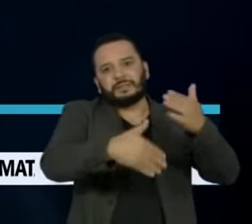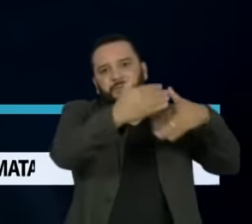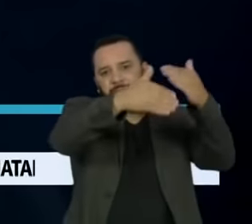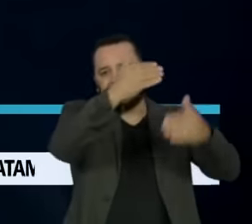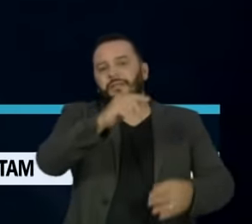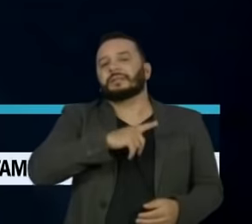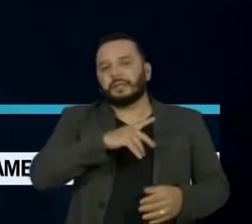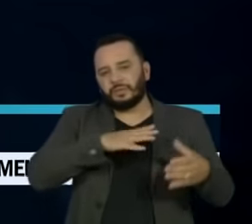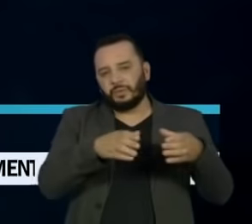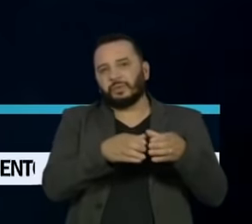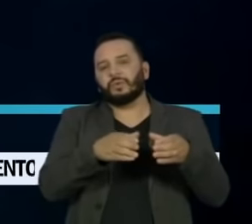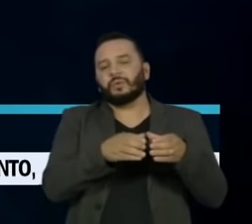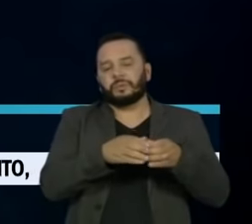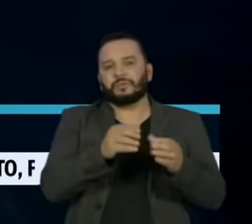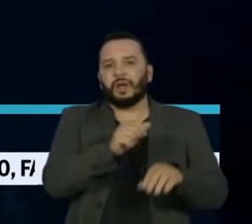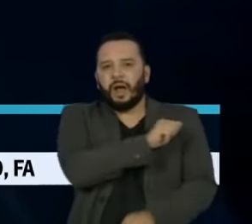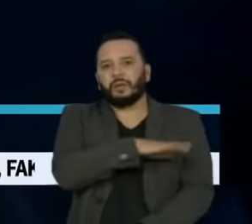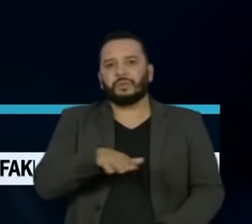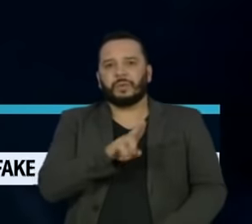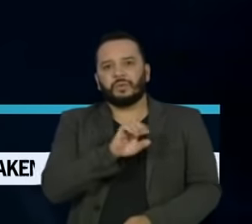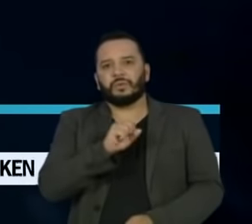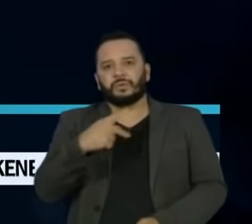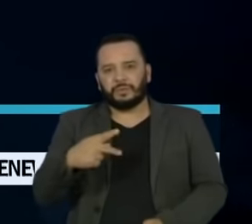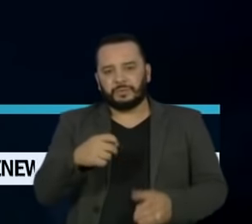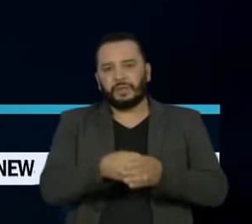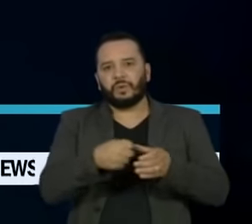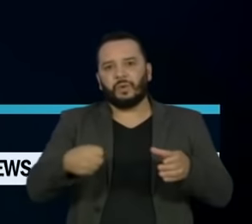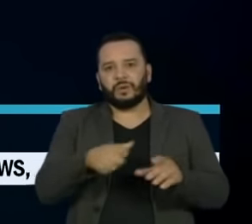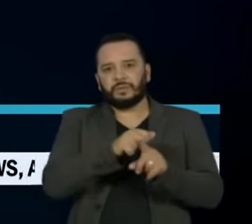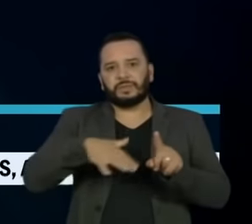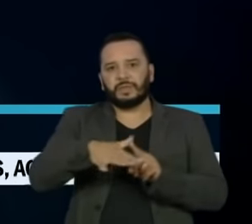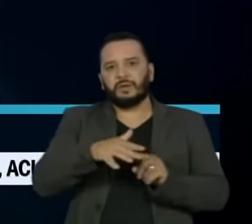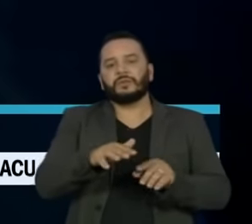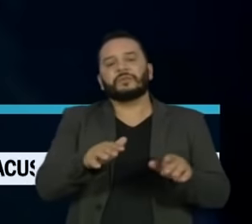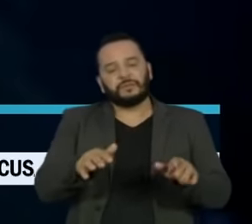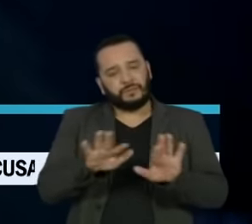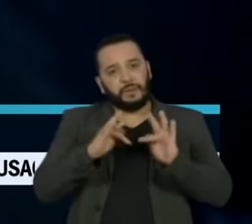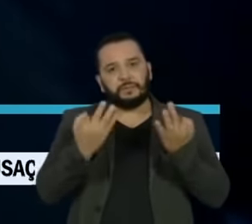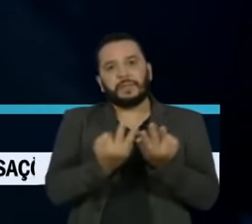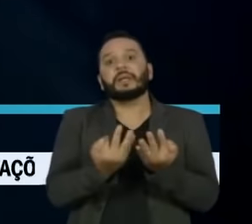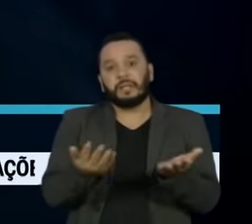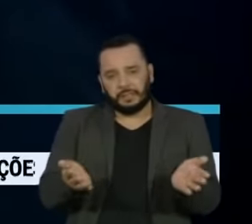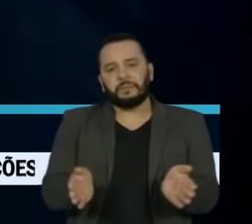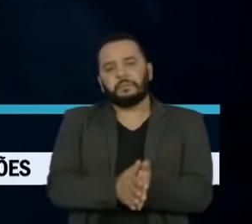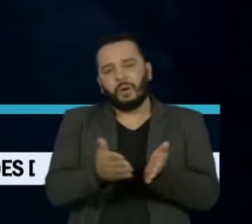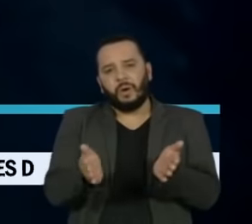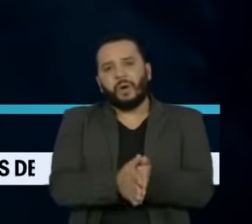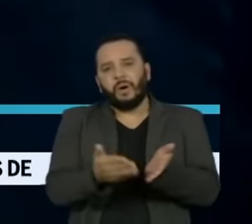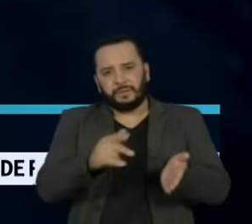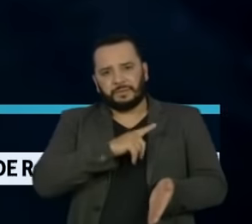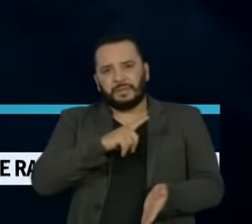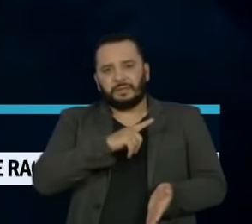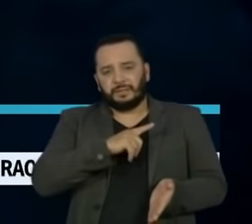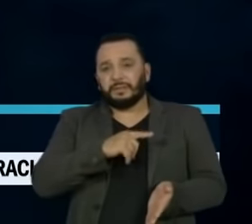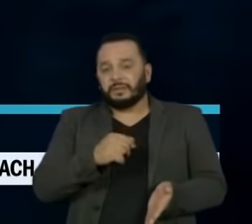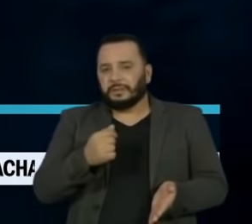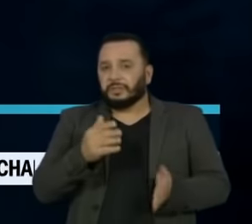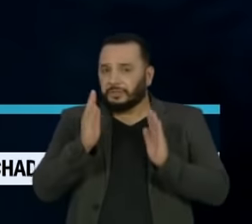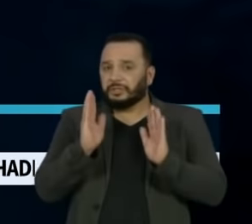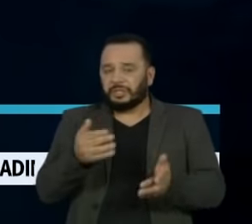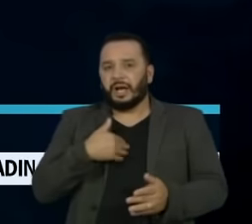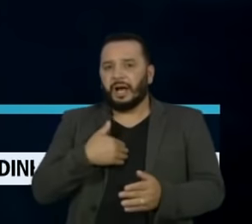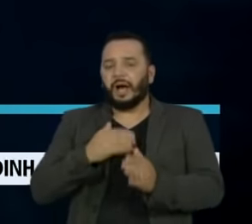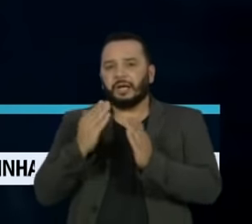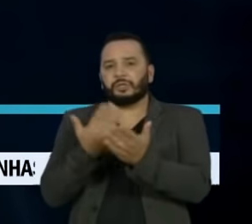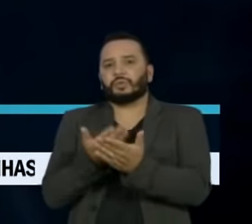com um grupo de alunos da USP ligados a cotas sociais de famílias com renda mais baixa e que fizeram o ensino